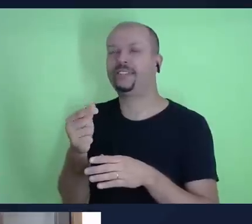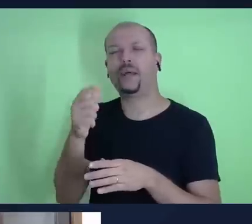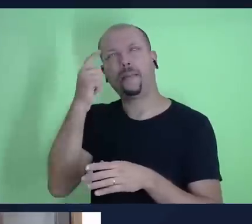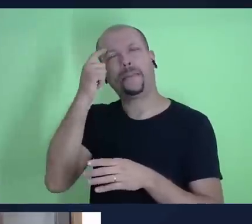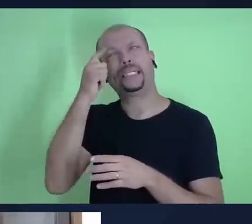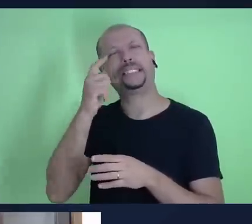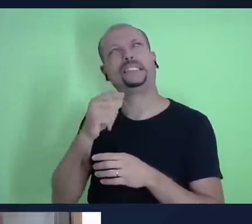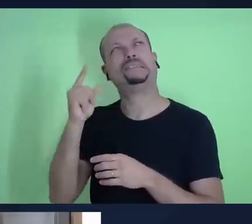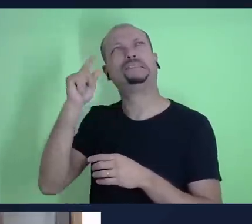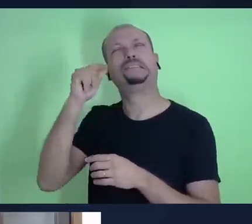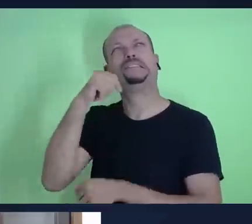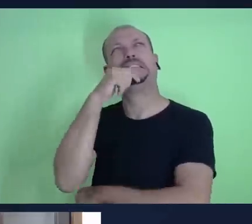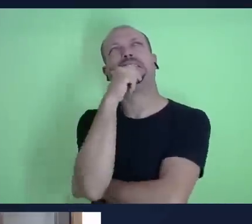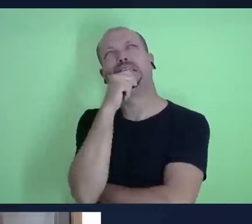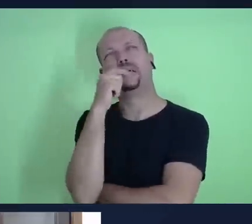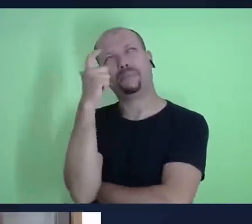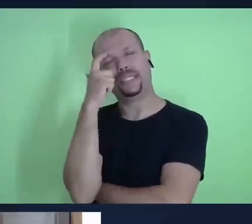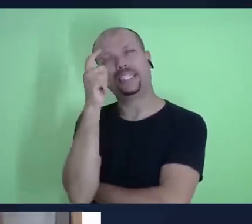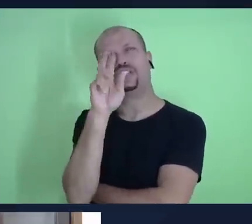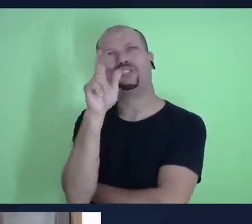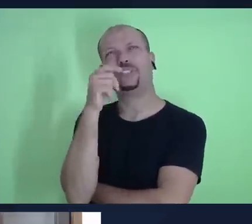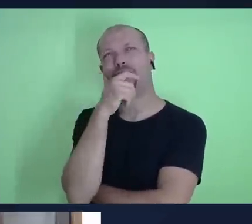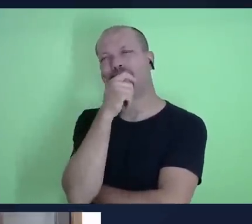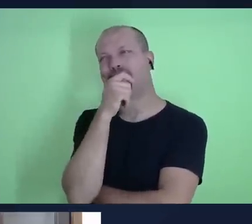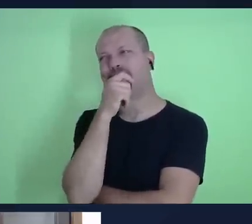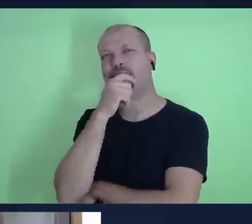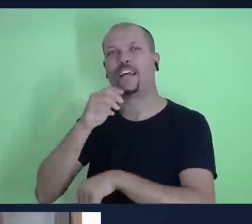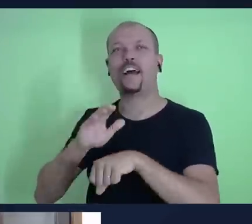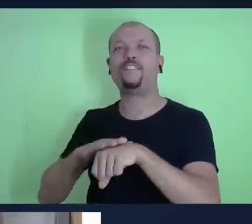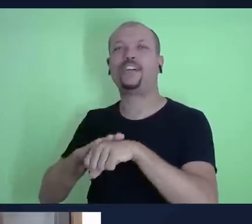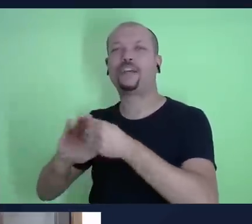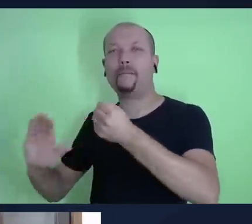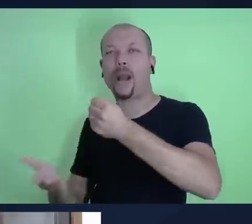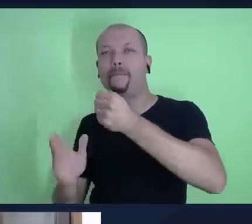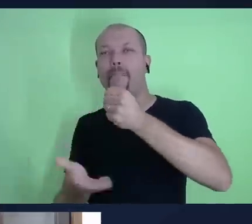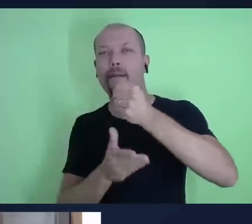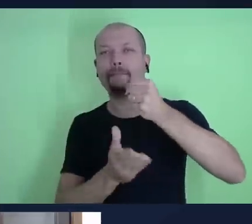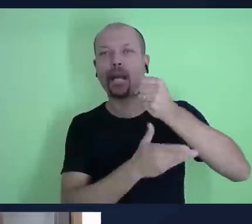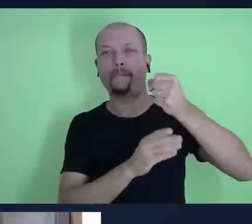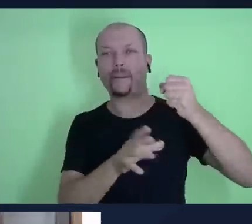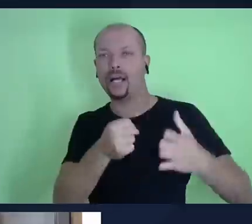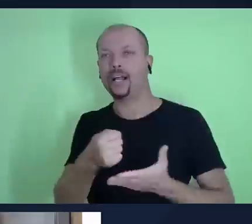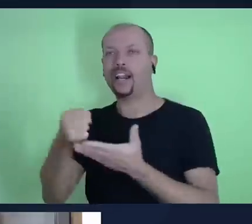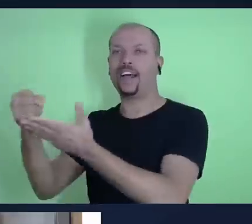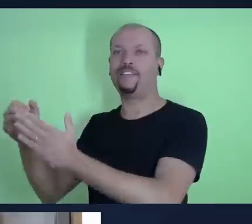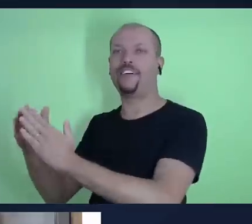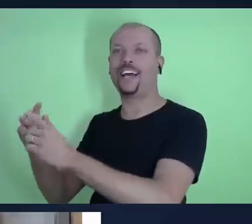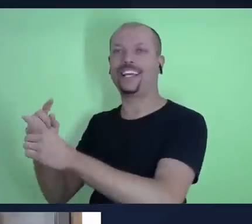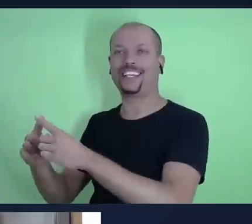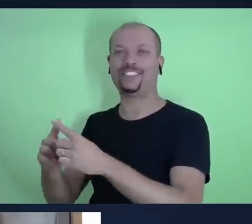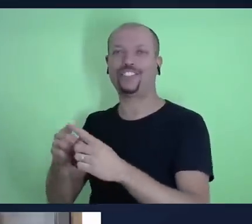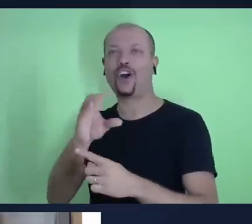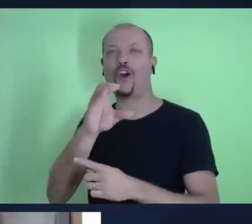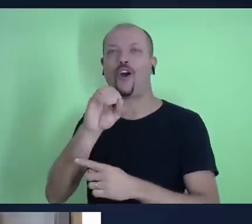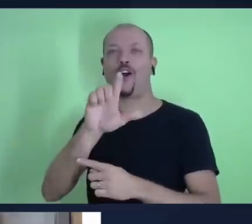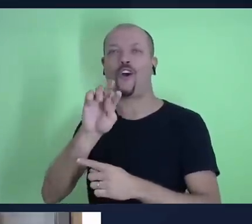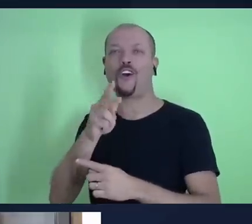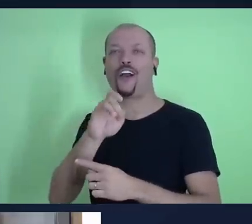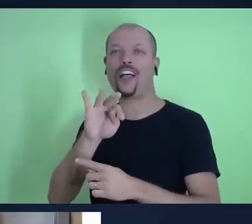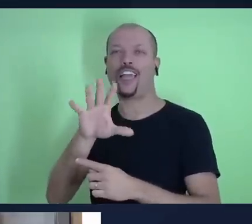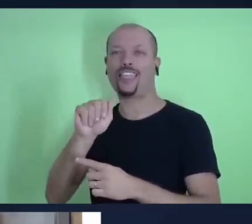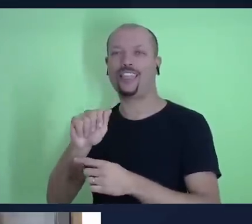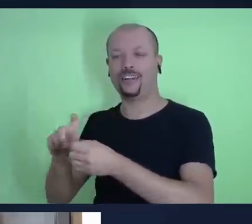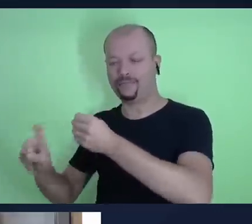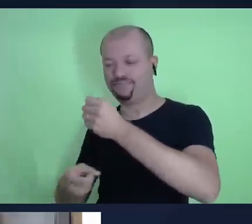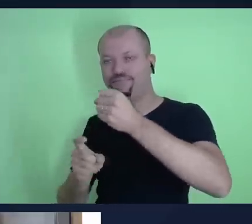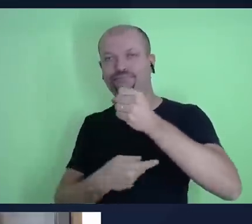naquela época, a gente ia fazer uma colheita, ou a gente teria as crias do nosso